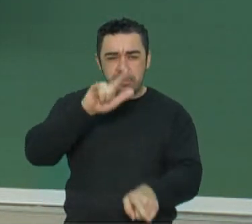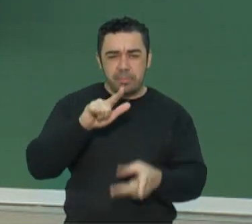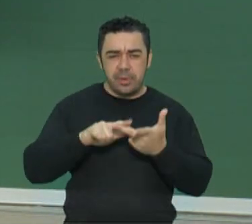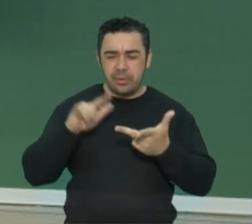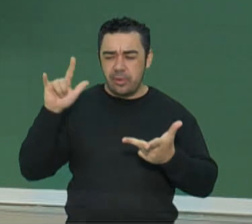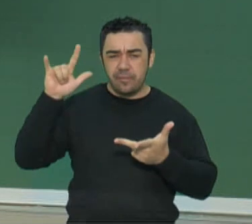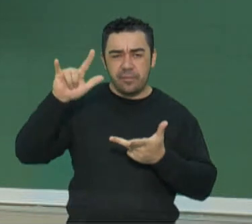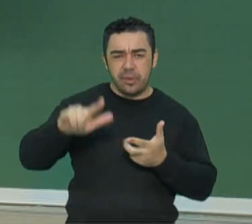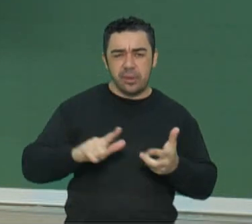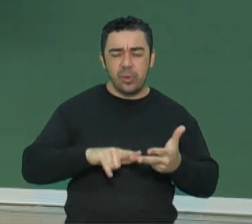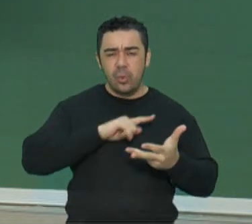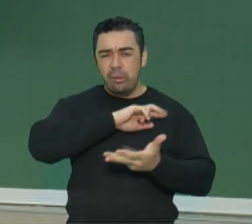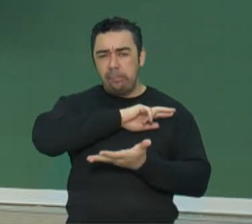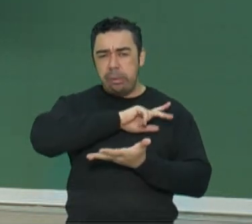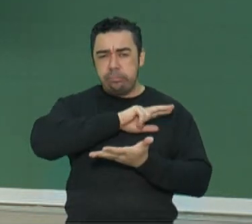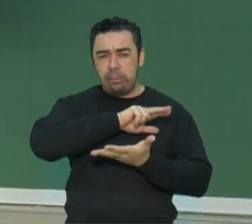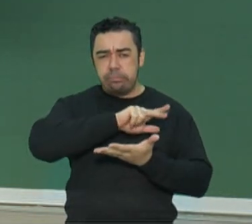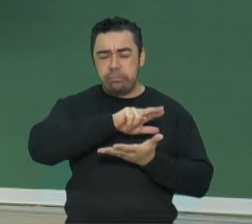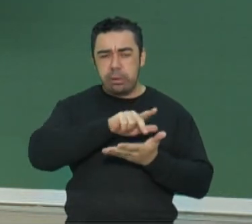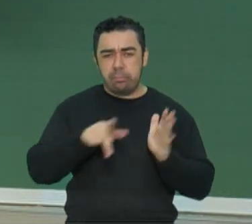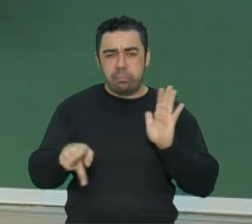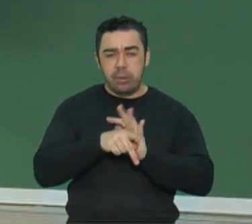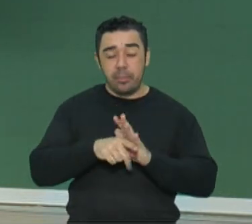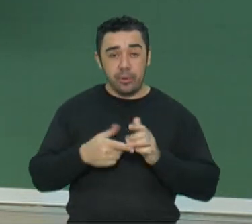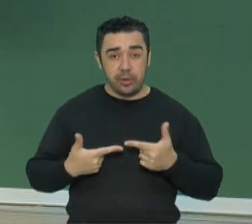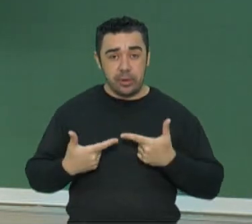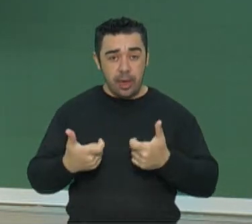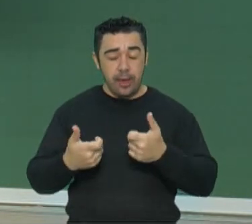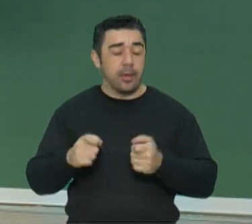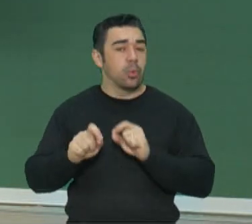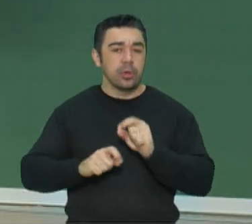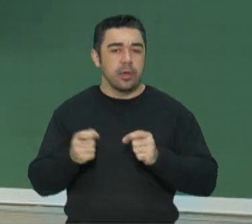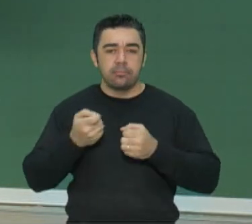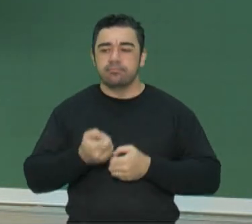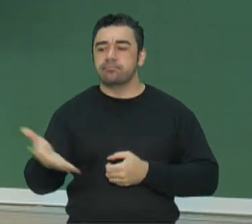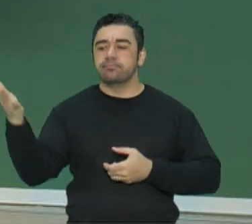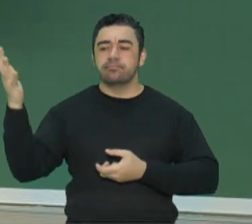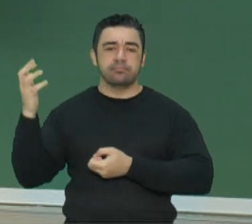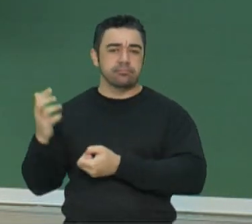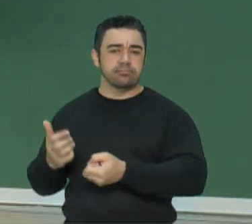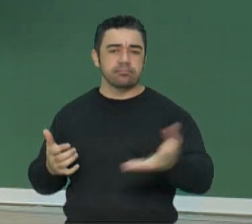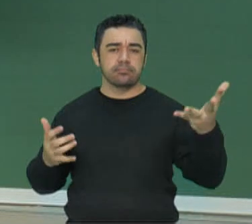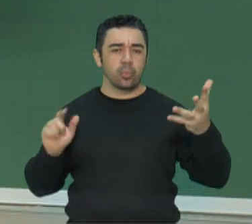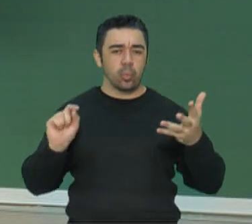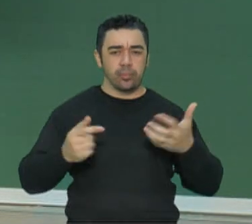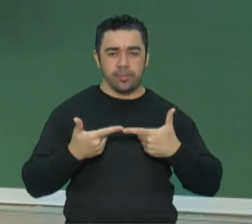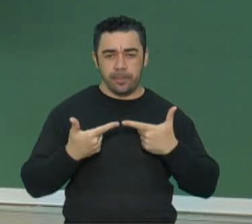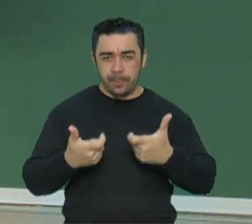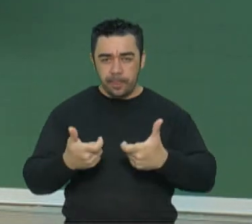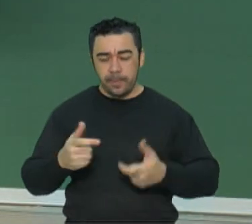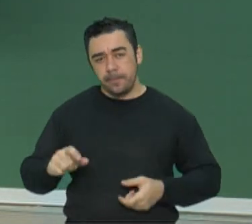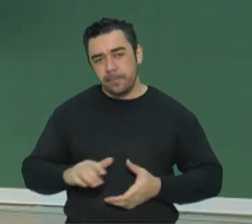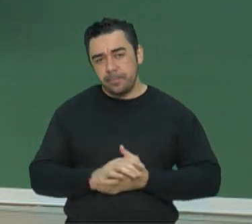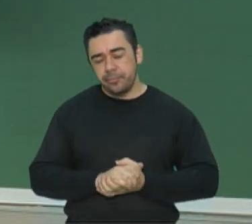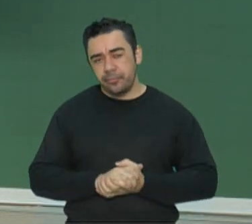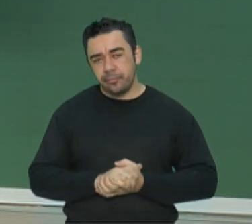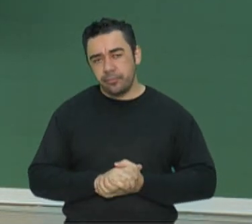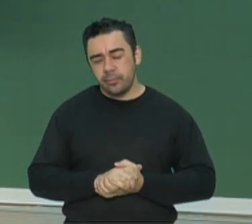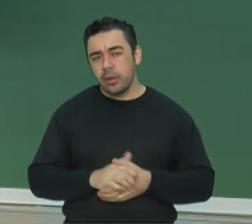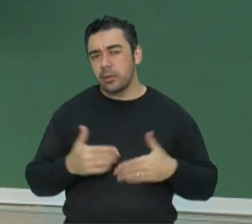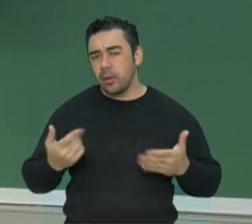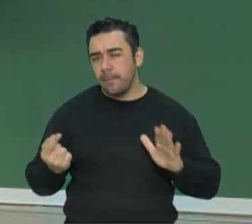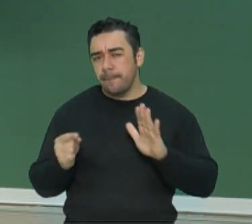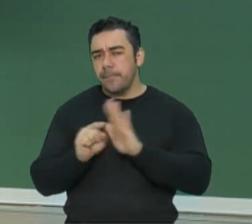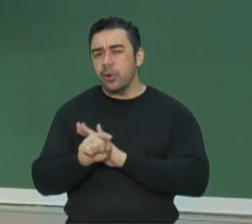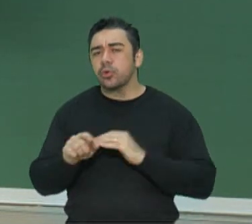aviões, munições. Eles estão semeando a guerra. Próxima pergunta, qual será a